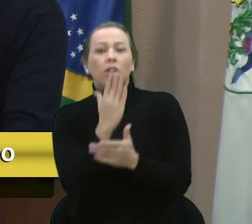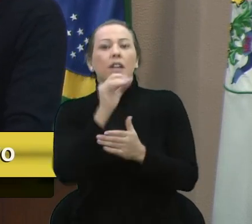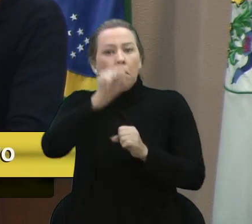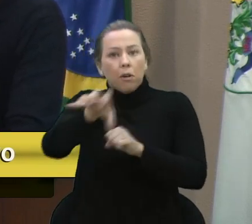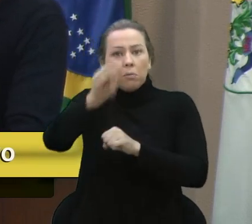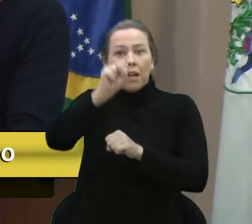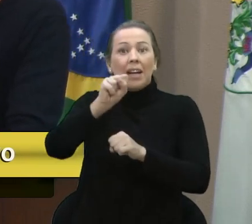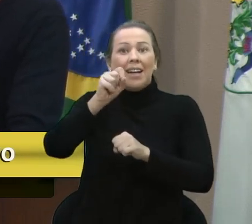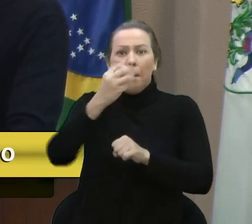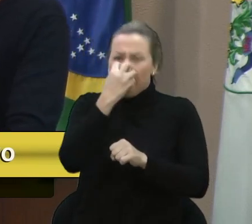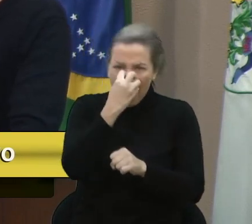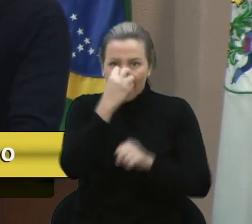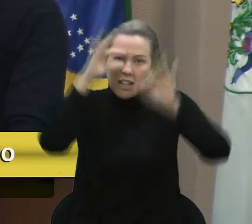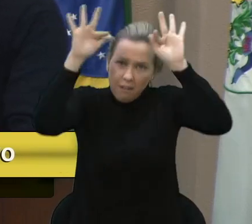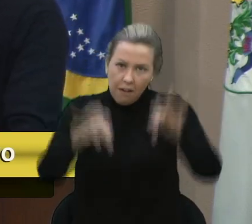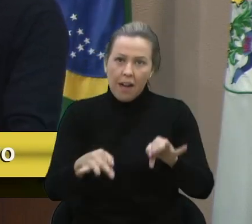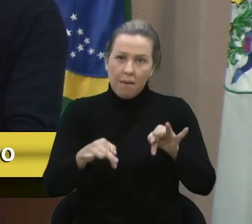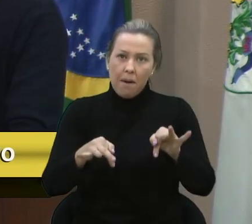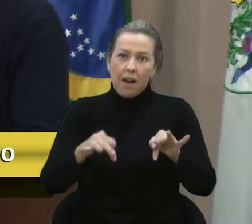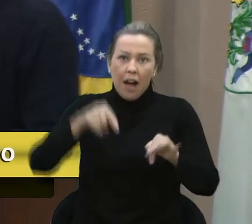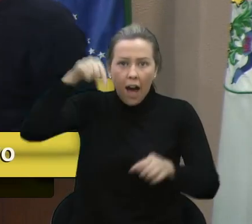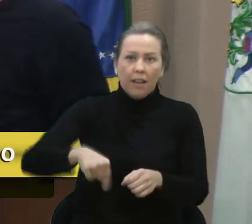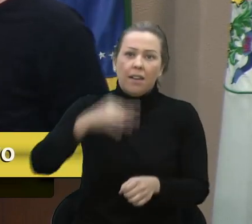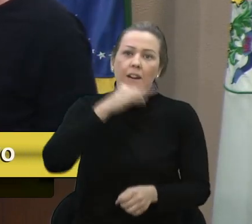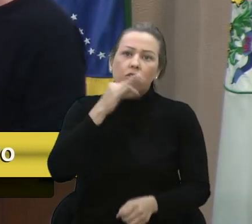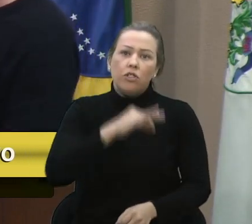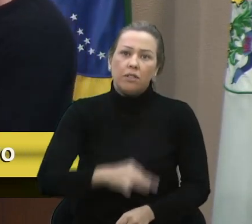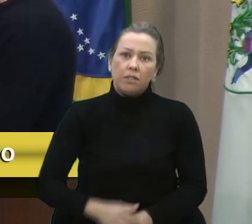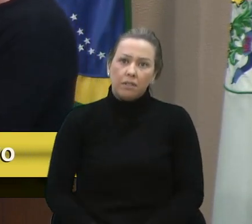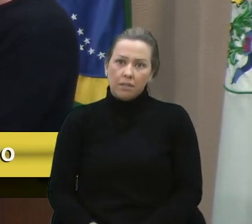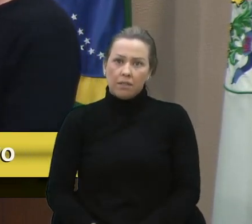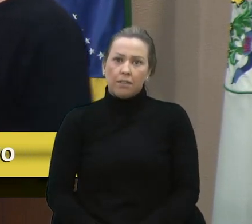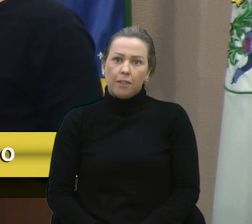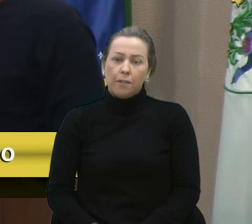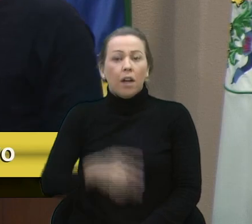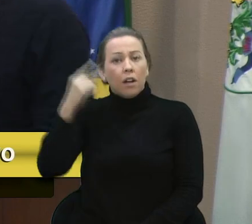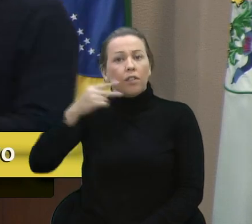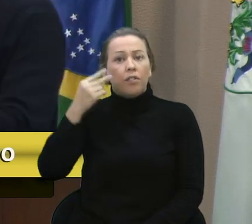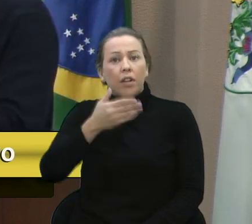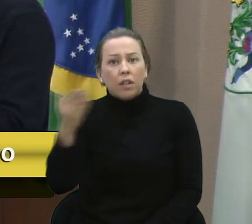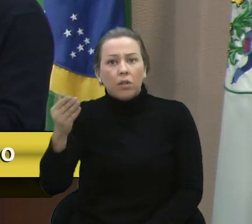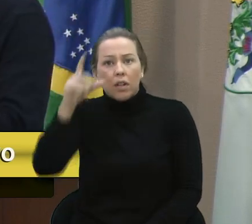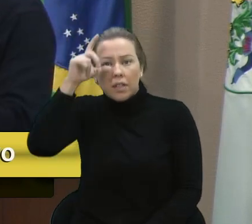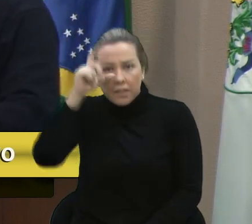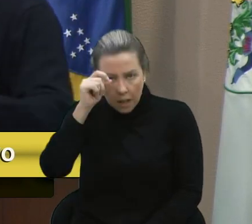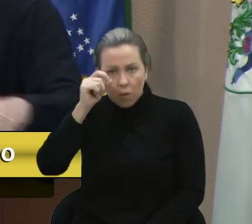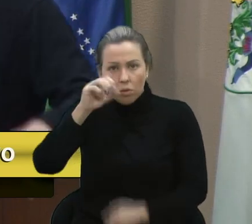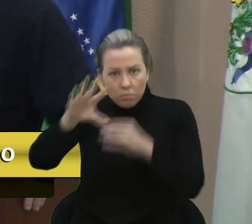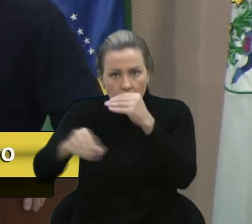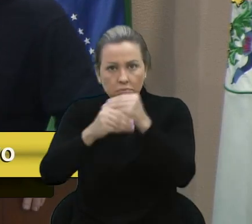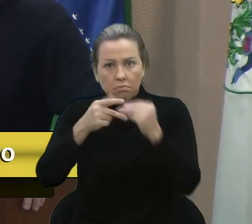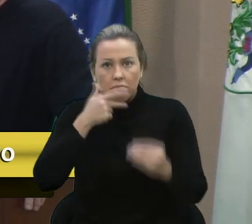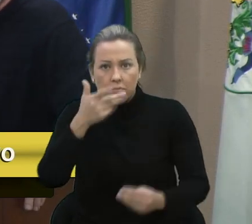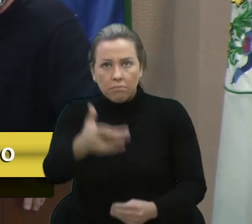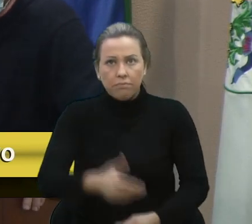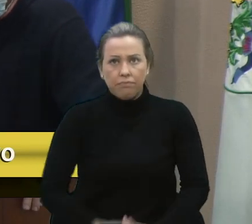tem que e vai acabar na nossa cidade. Vereador Scalco, por favor, sua parte.